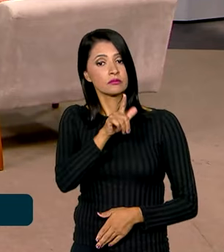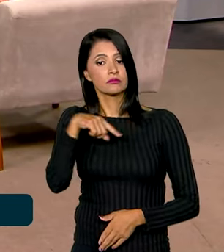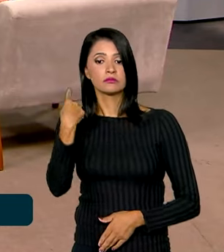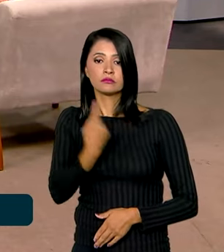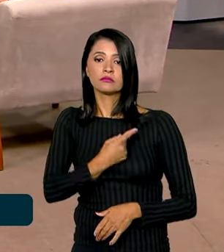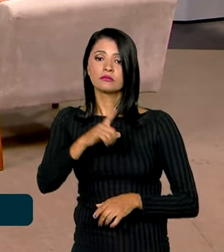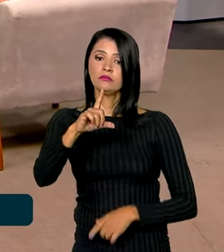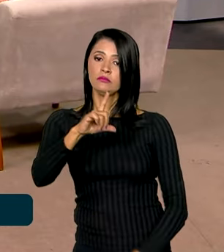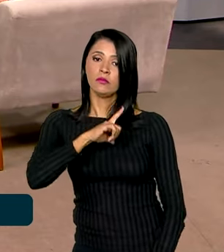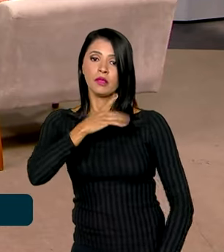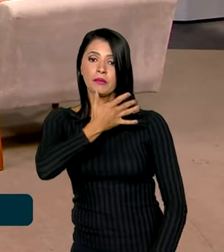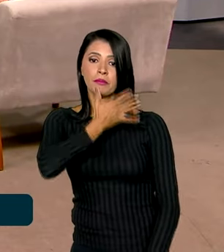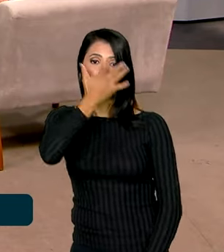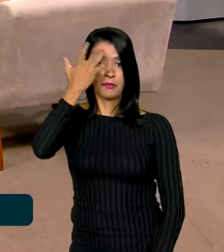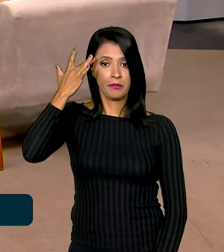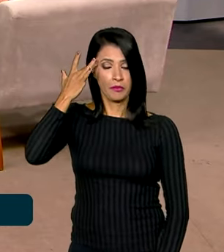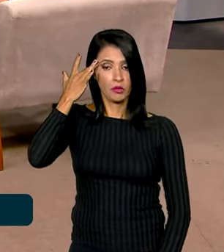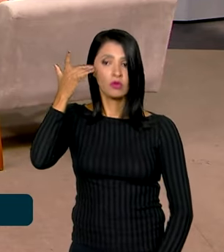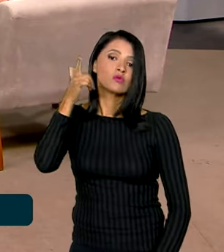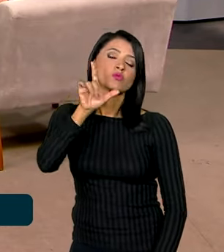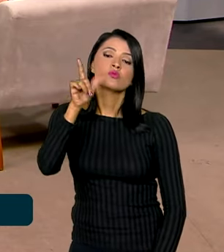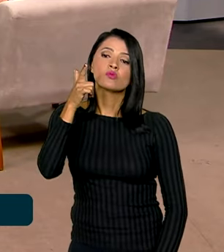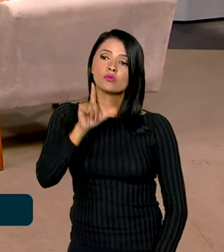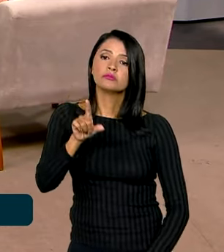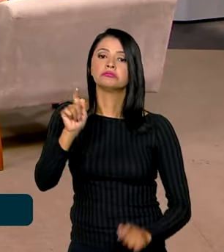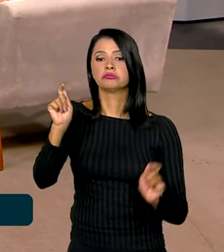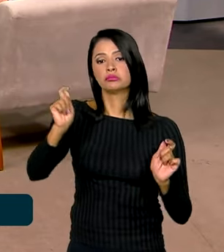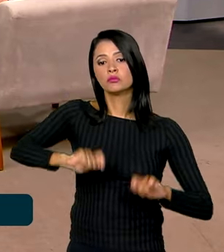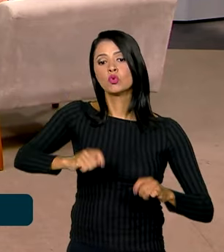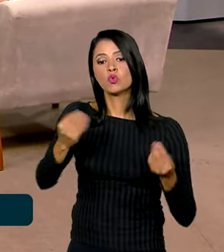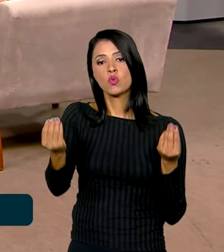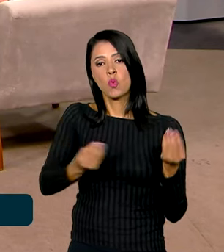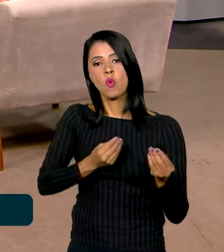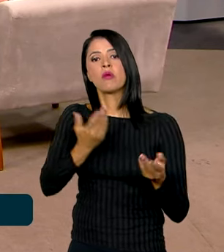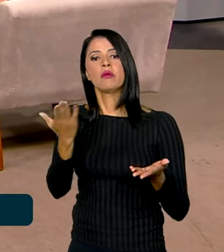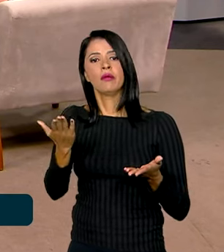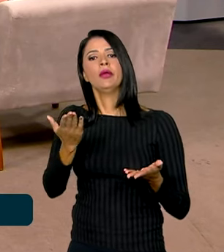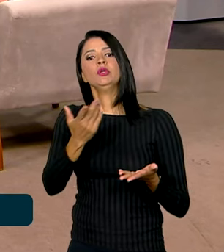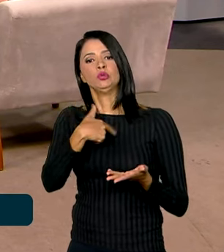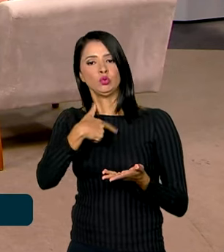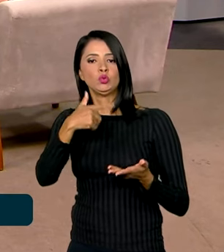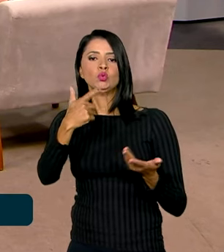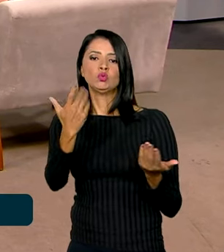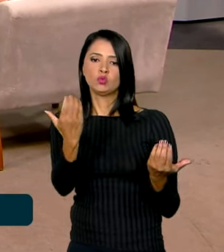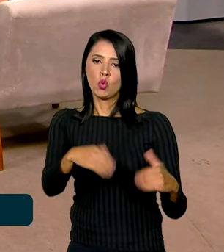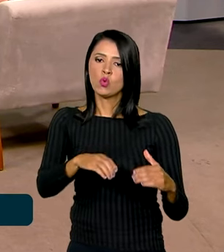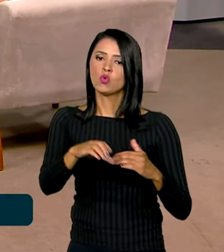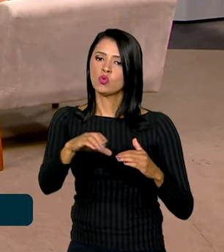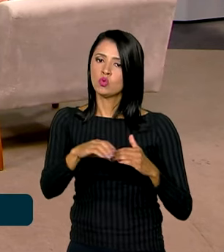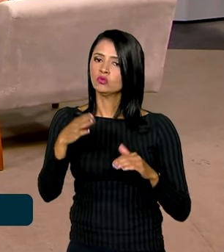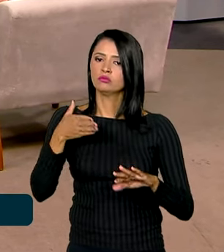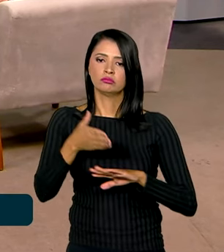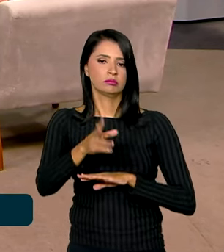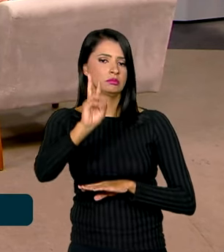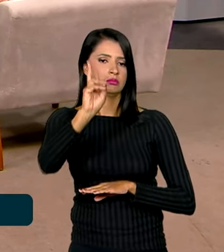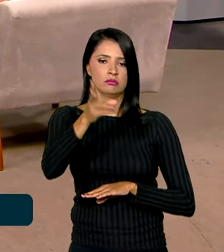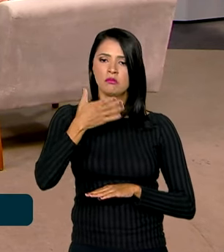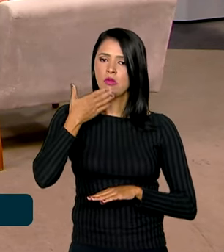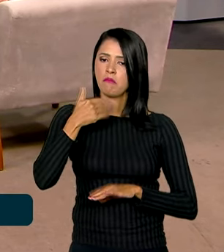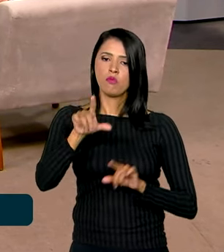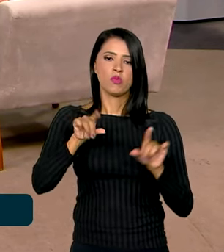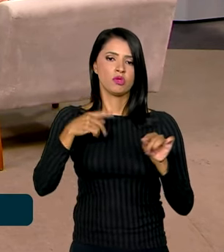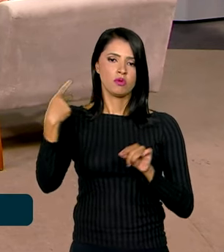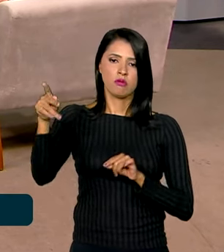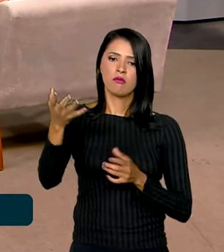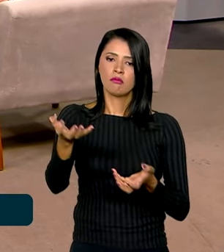tenha, que as pessoas consigam, se possível, ao longo da validade do concurso, entrar sempre no melhor opção